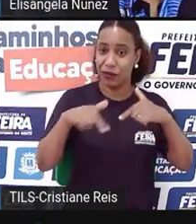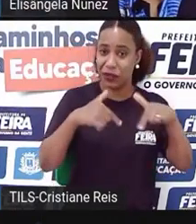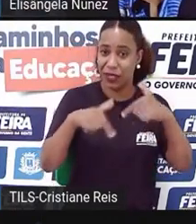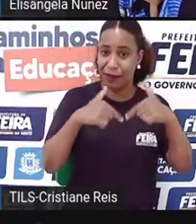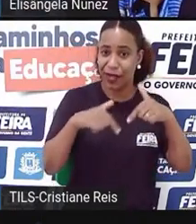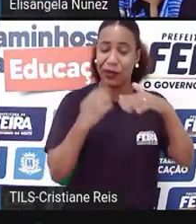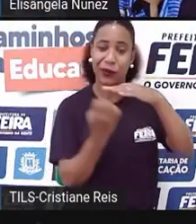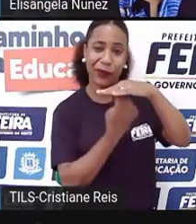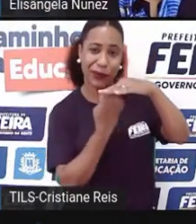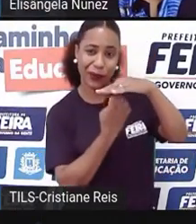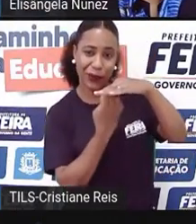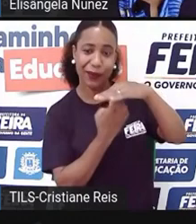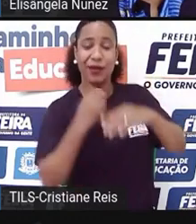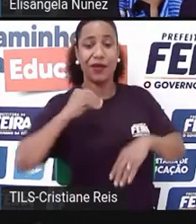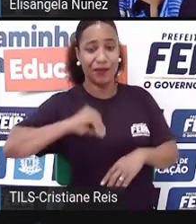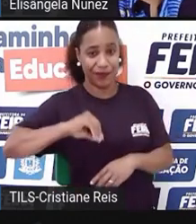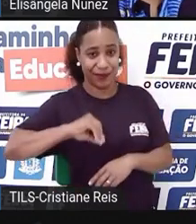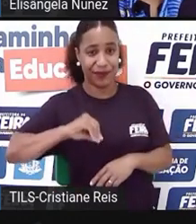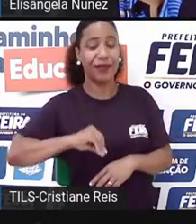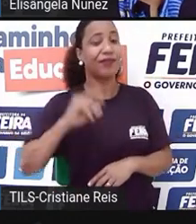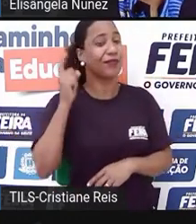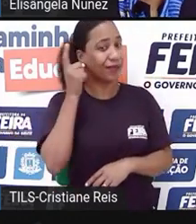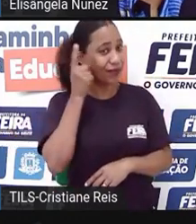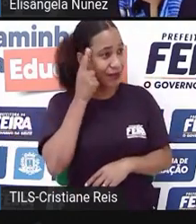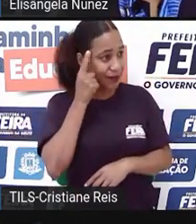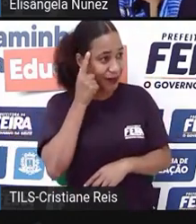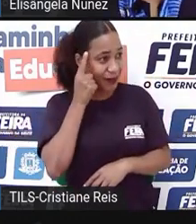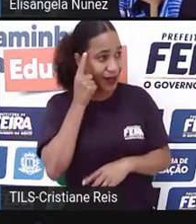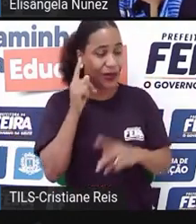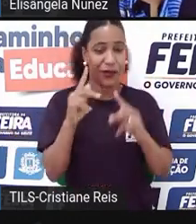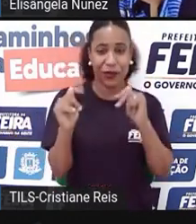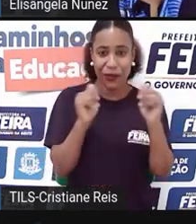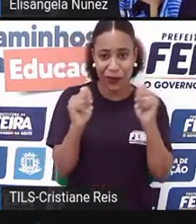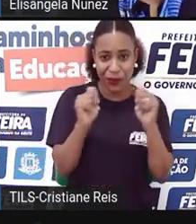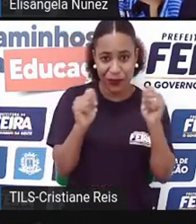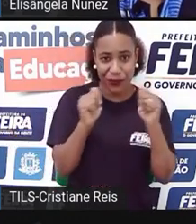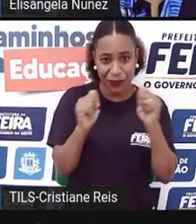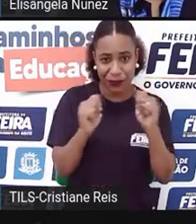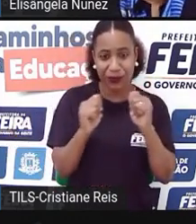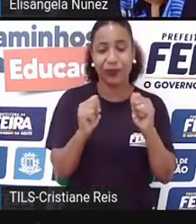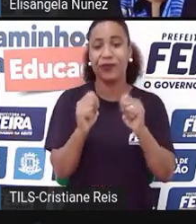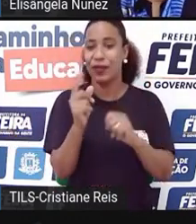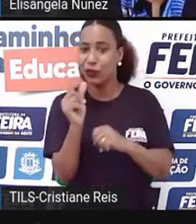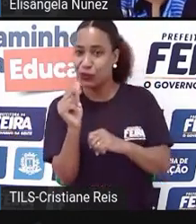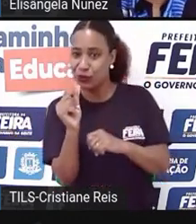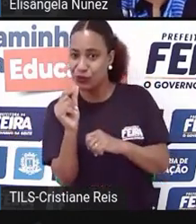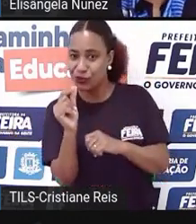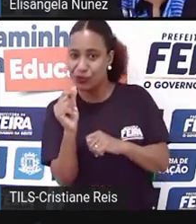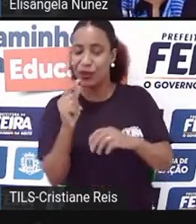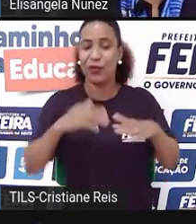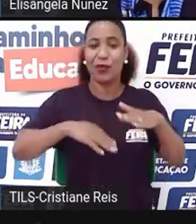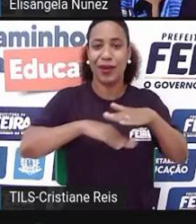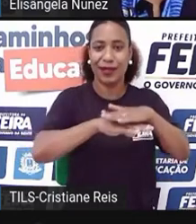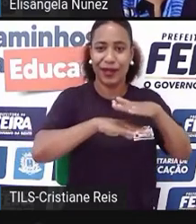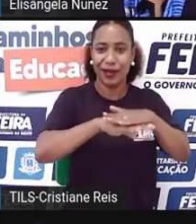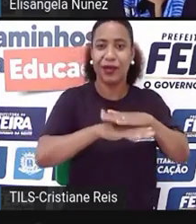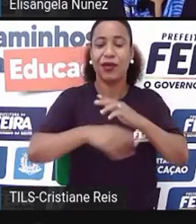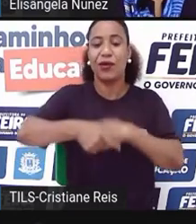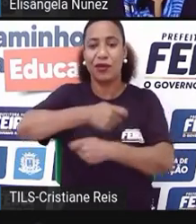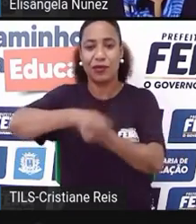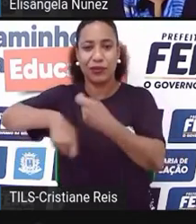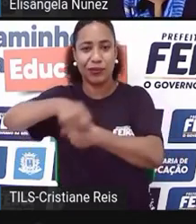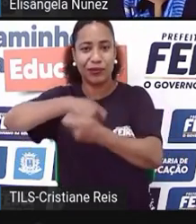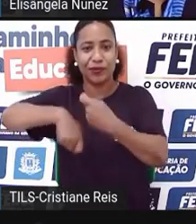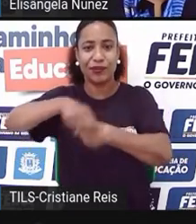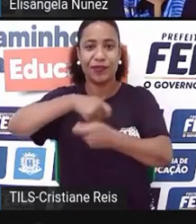assalariado, ele também com esse pensamento de poupar, de investir esse dinheiro, de como usar esse dinheiro, eu